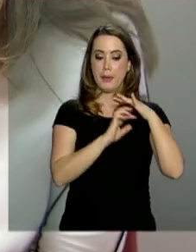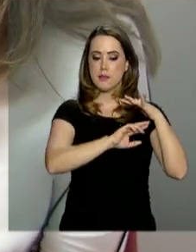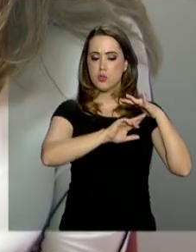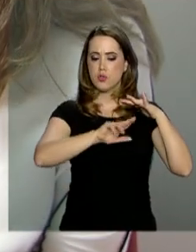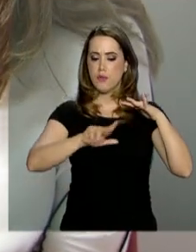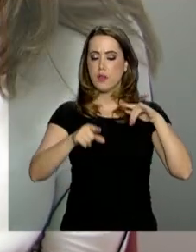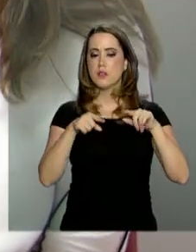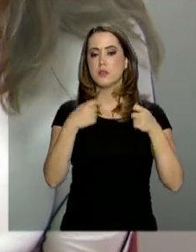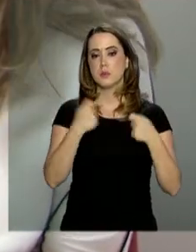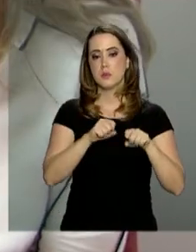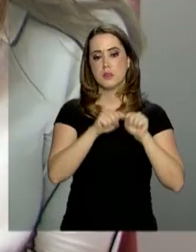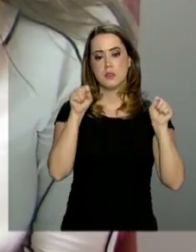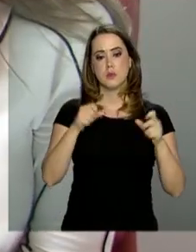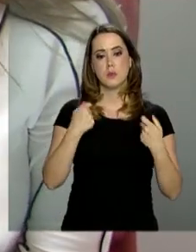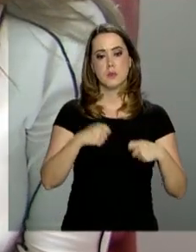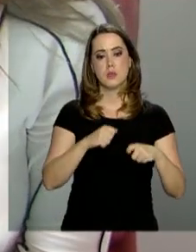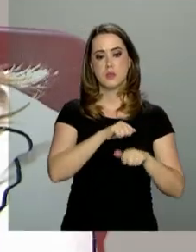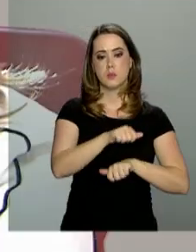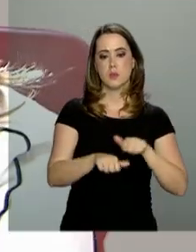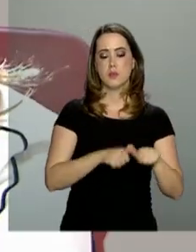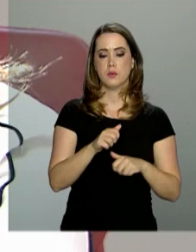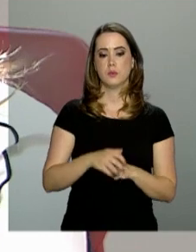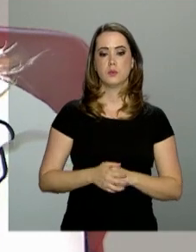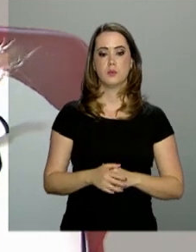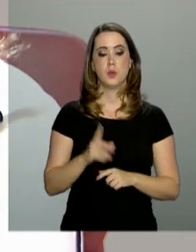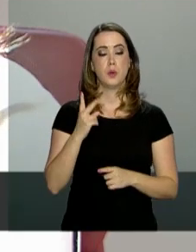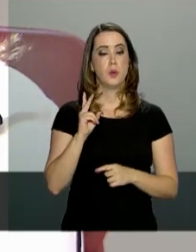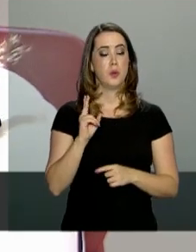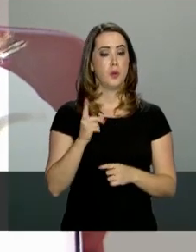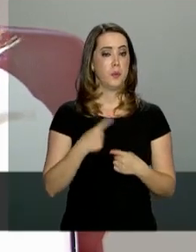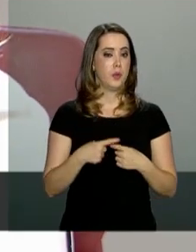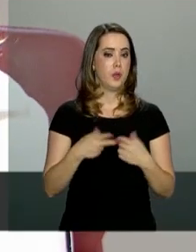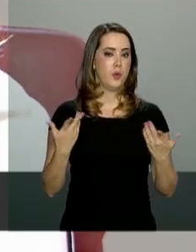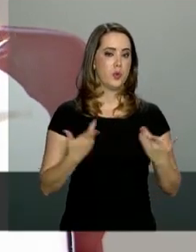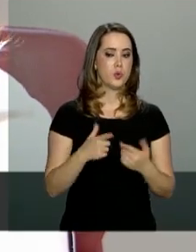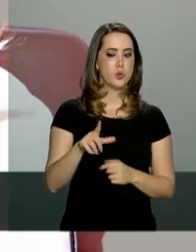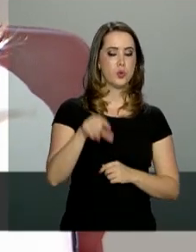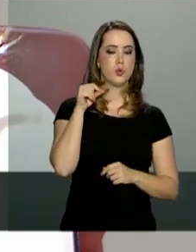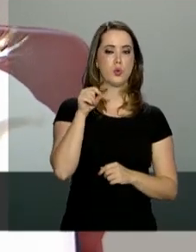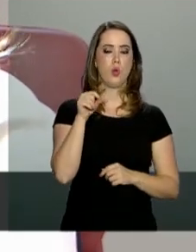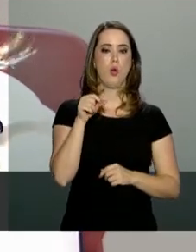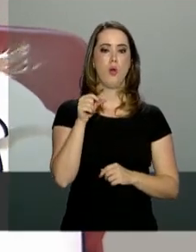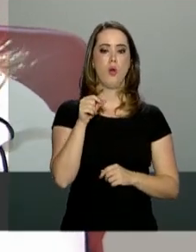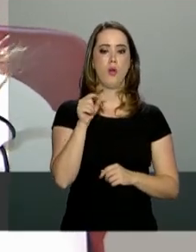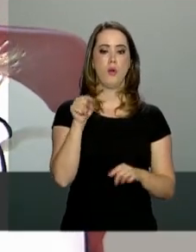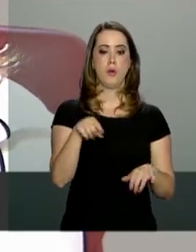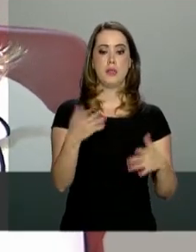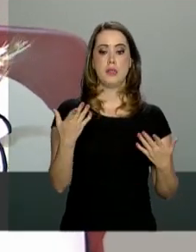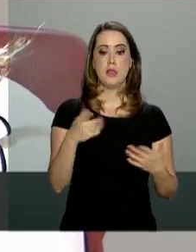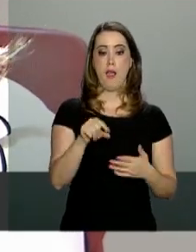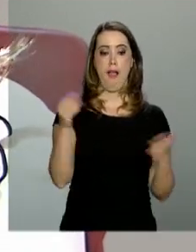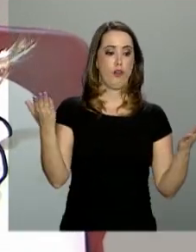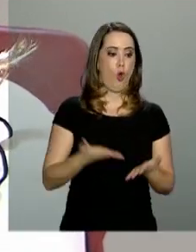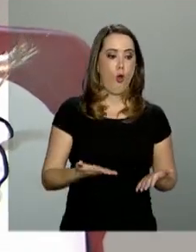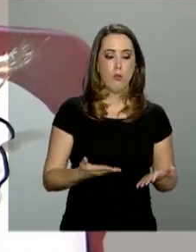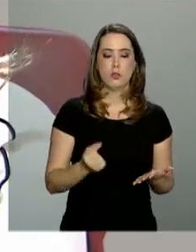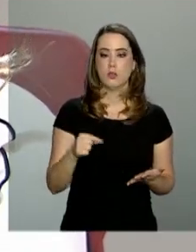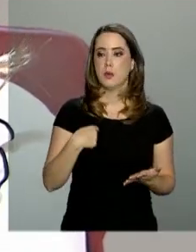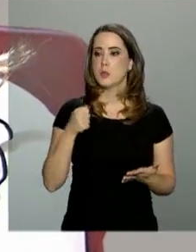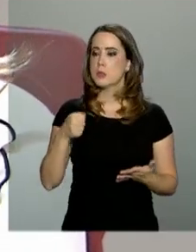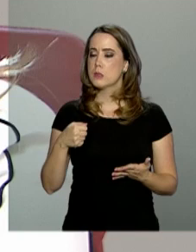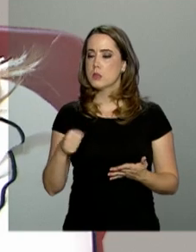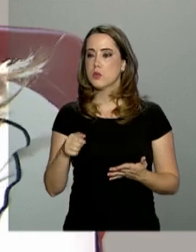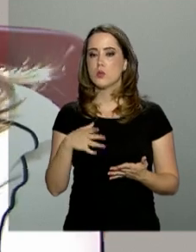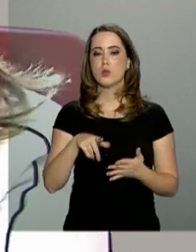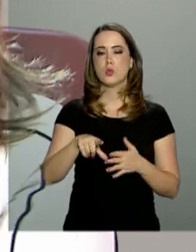mudança de comportamento dos empregadores. Porque acaba que hoje a gente toma as decisões muito imediatas. Eu vou ter que fazer uma